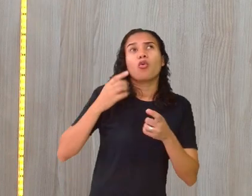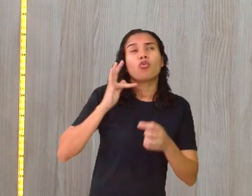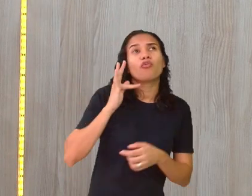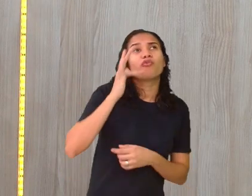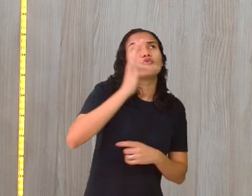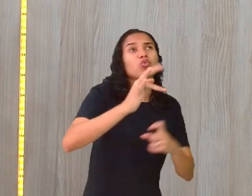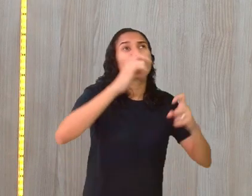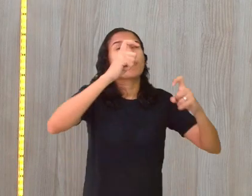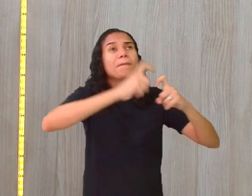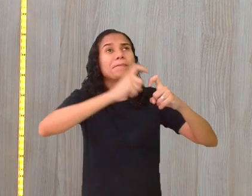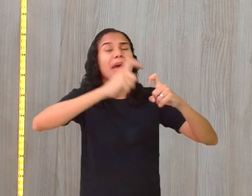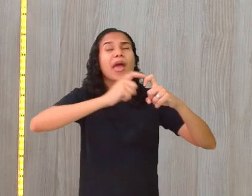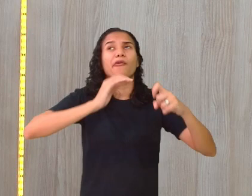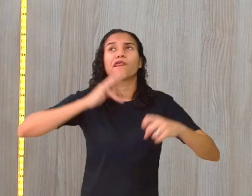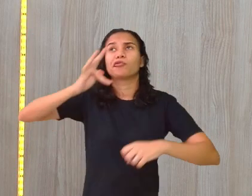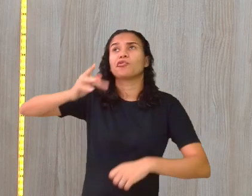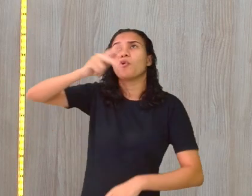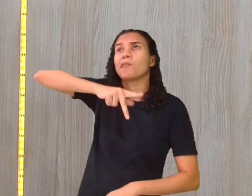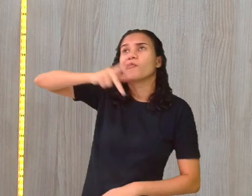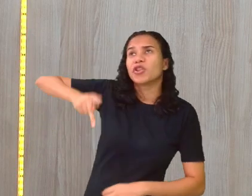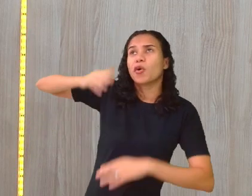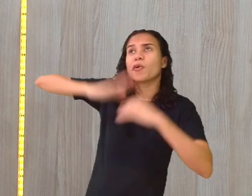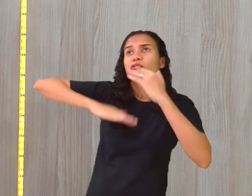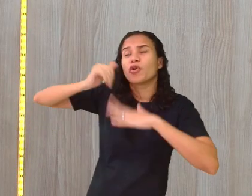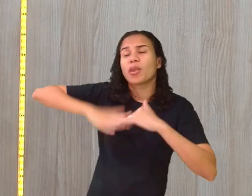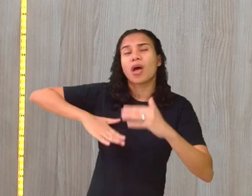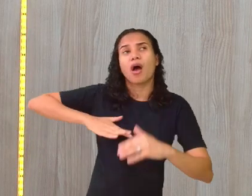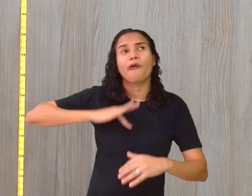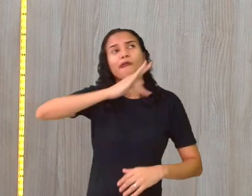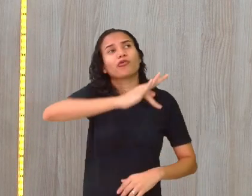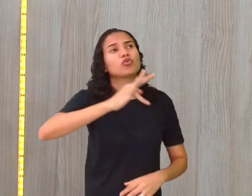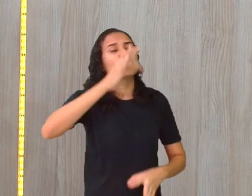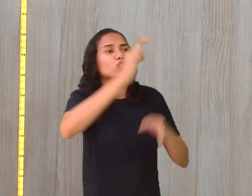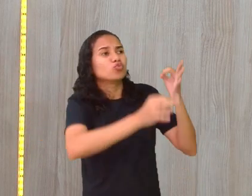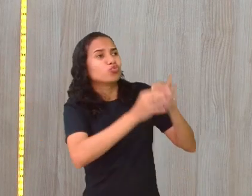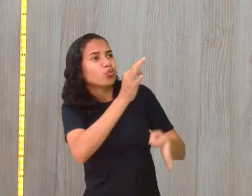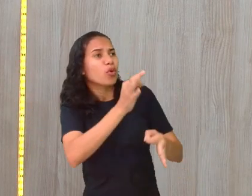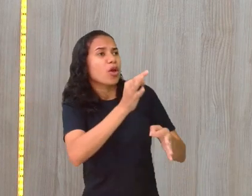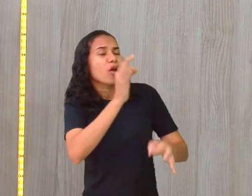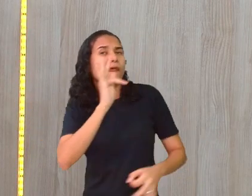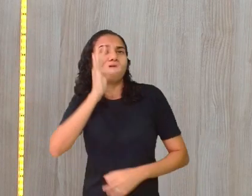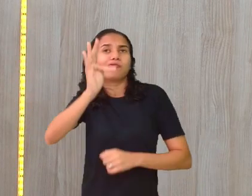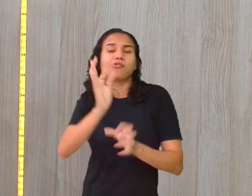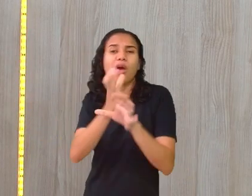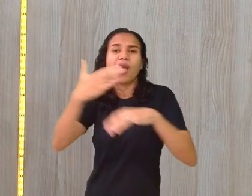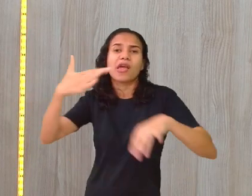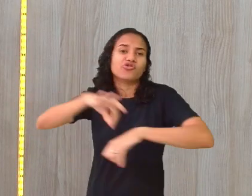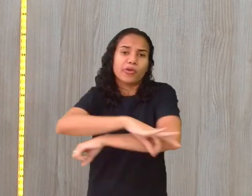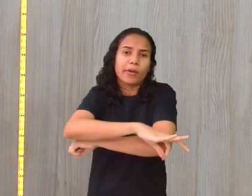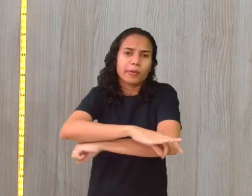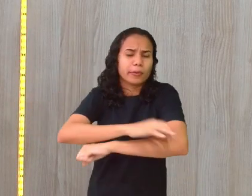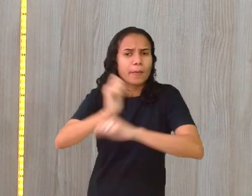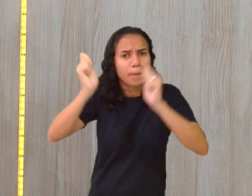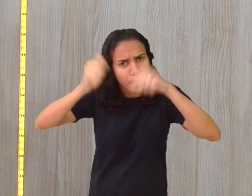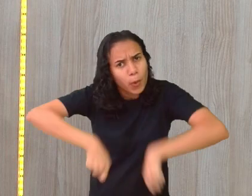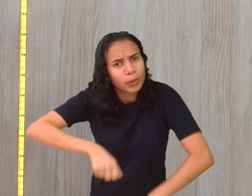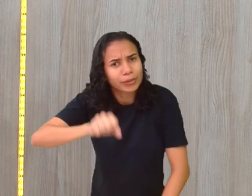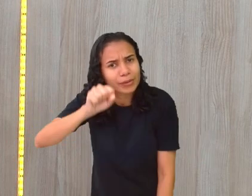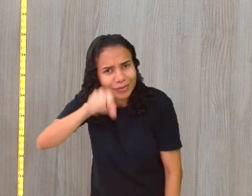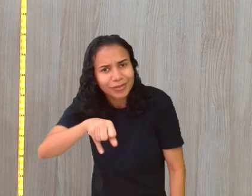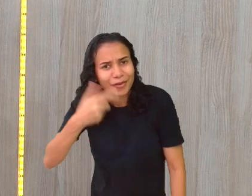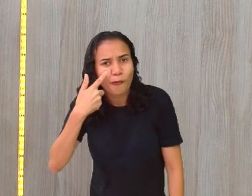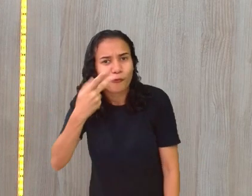quero ser um médico, quero ser um professor, quero ser um juiz, eu quero ser um engenheiro, o que você quiser ser, você pode ser.